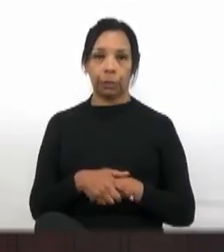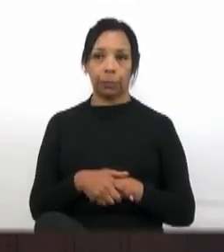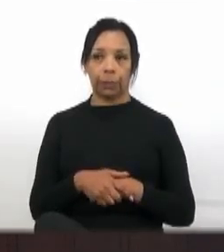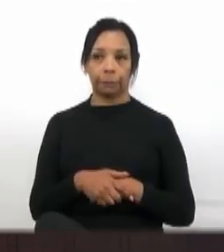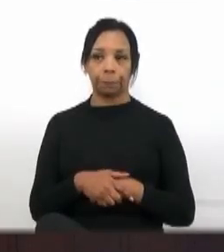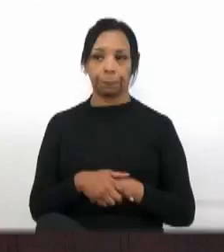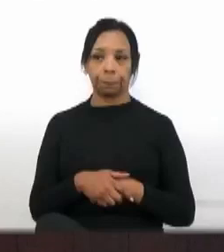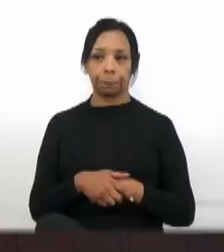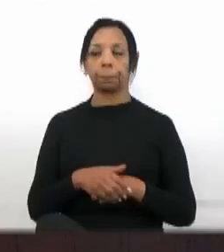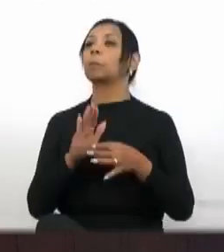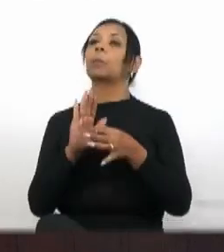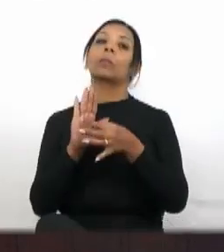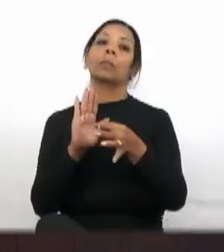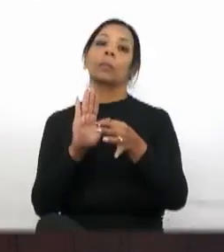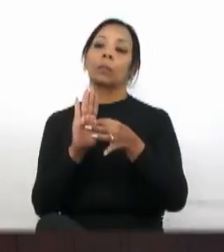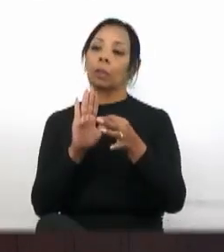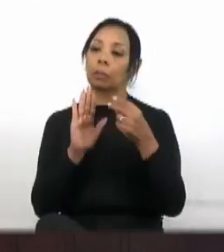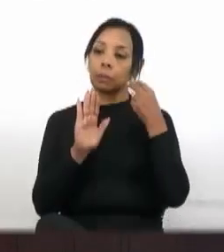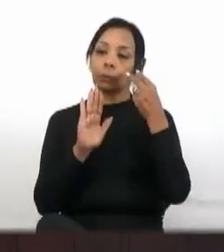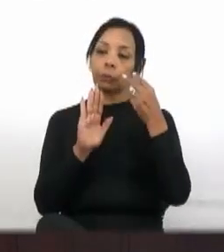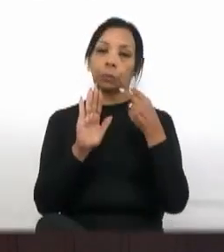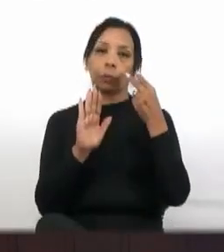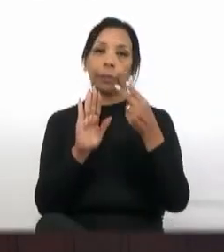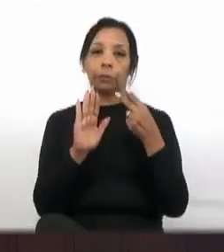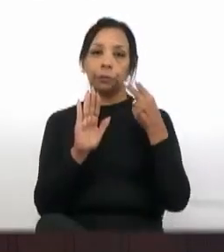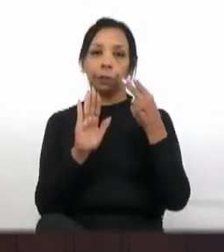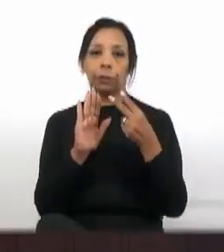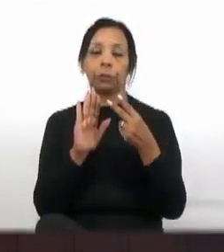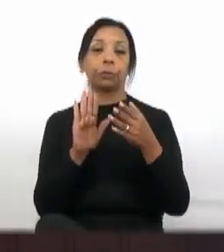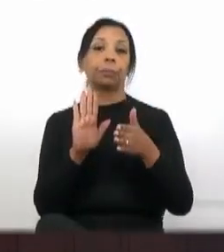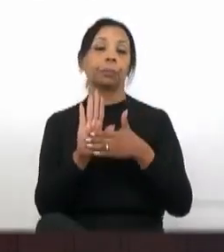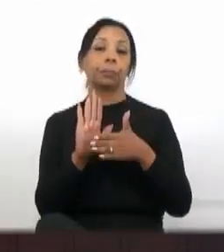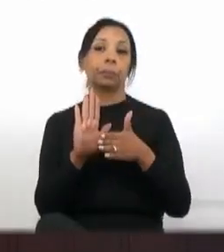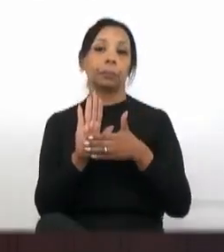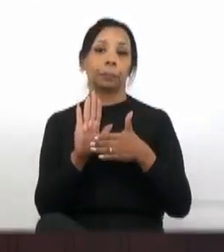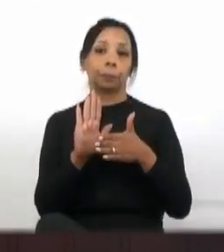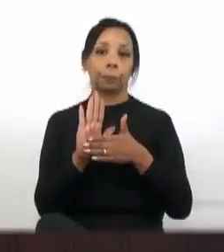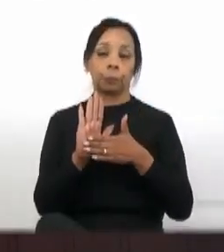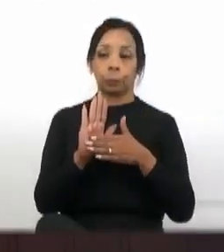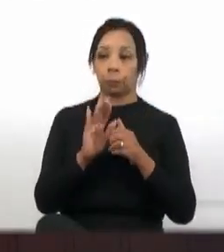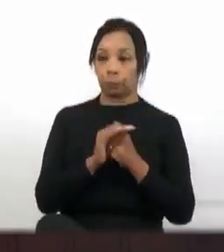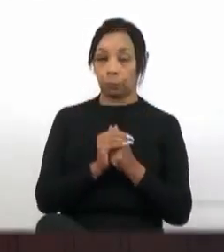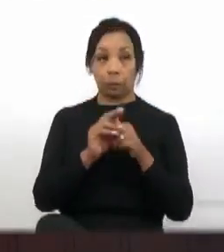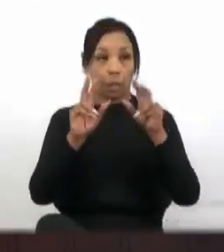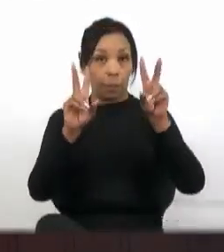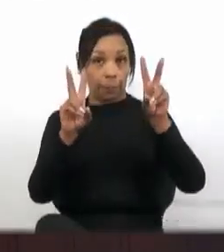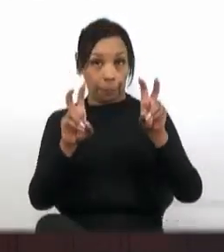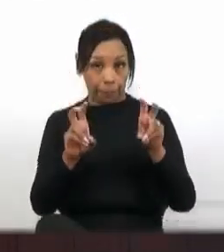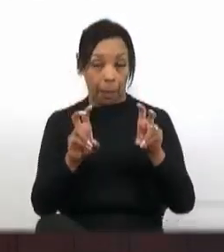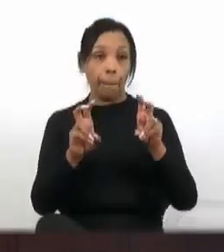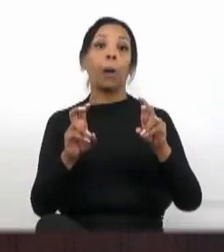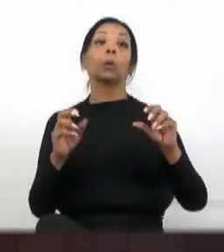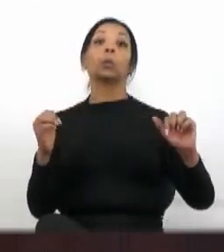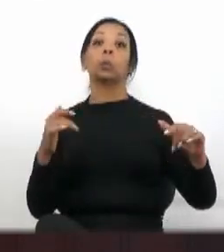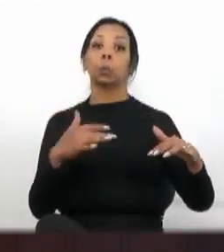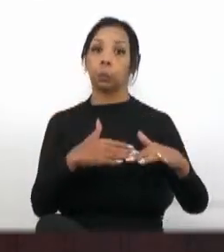Manifestação dos vereadores sobre proposições e assuntos de interesse do município.